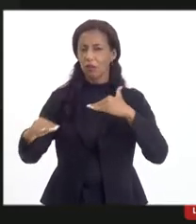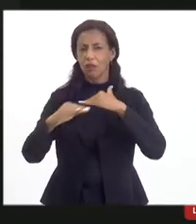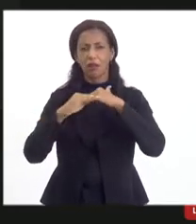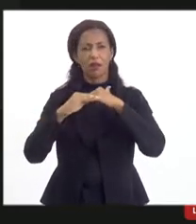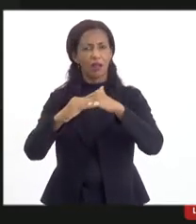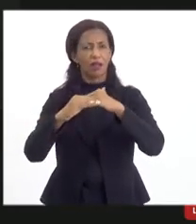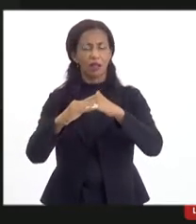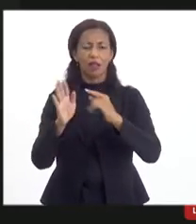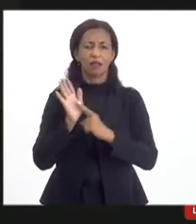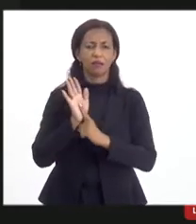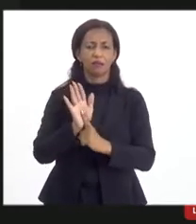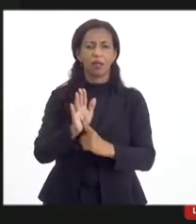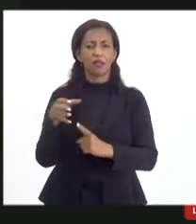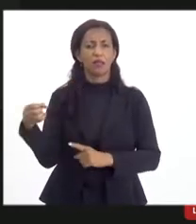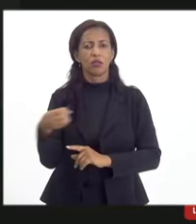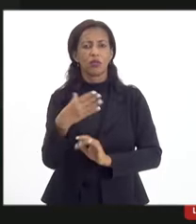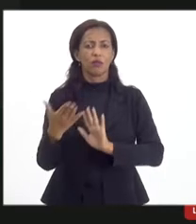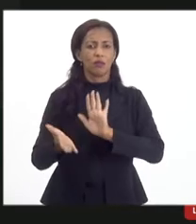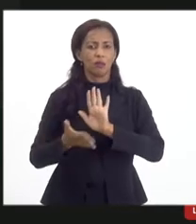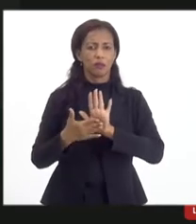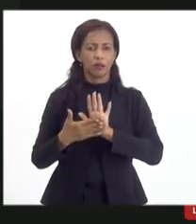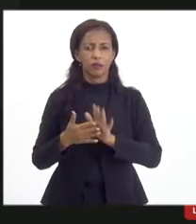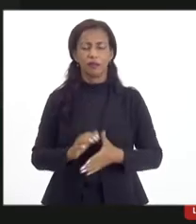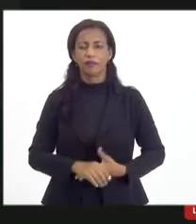em apresentar essa nova proposta.